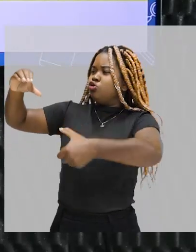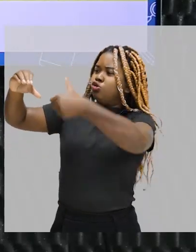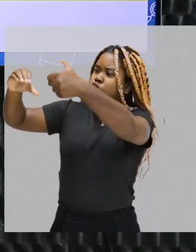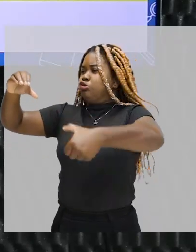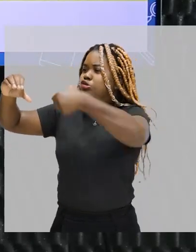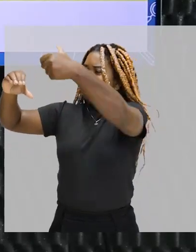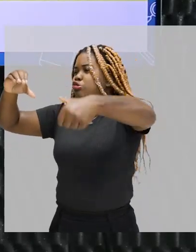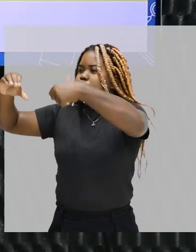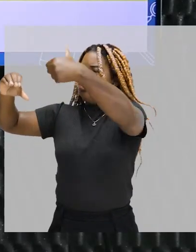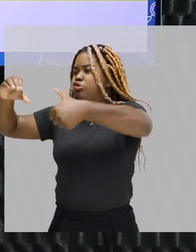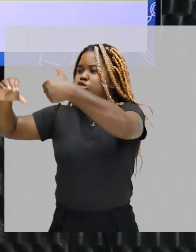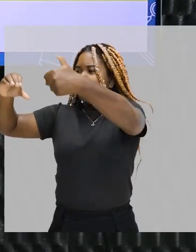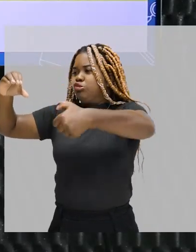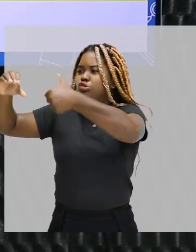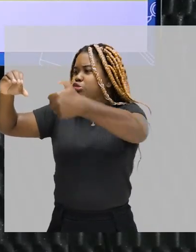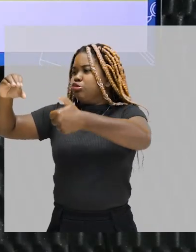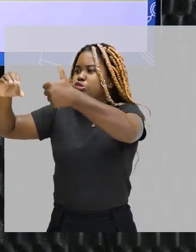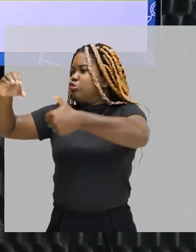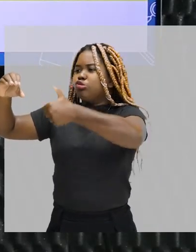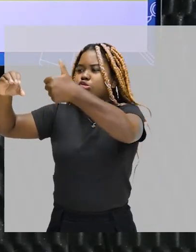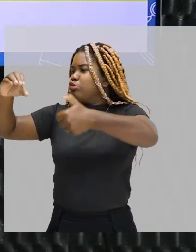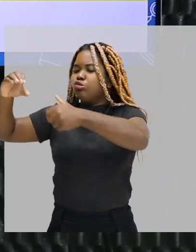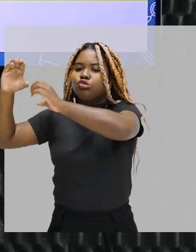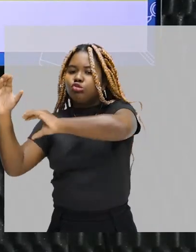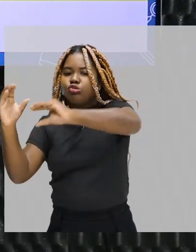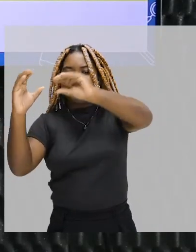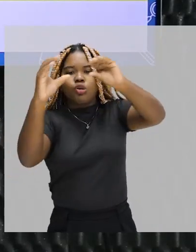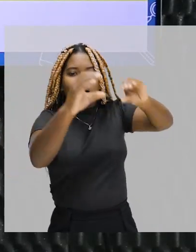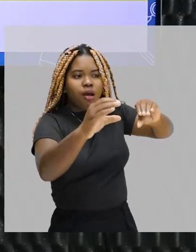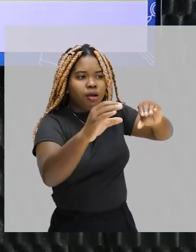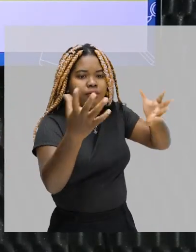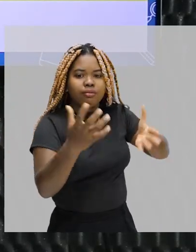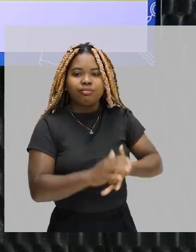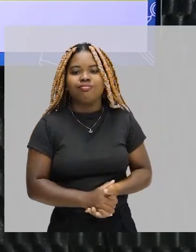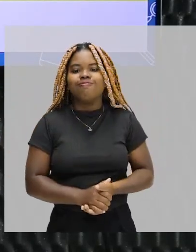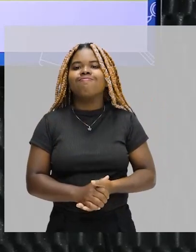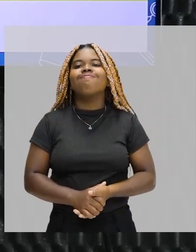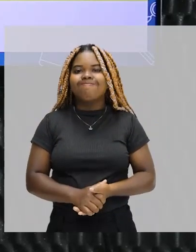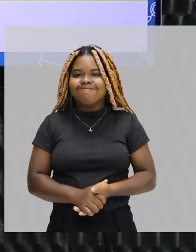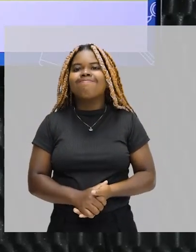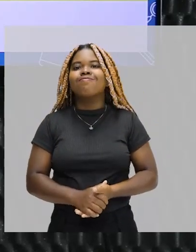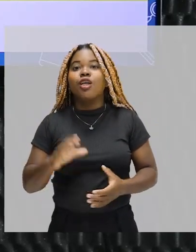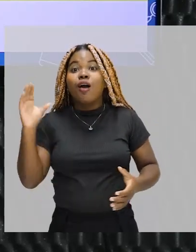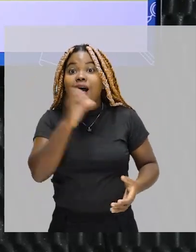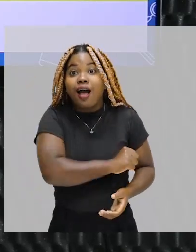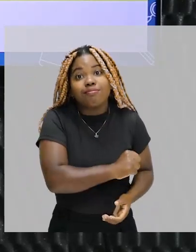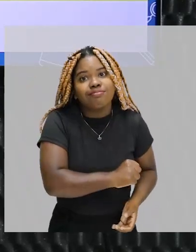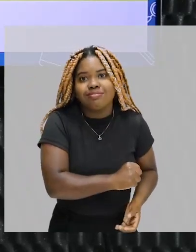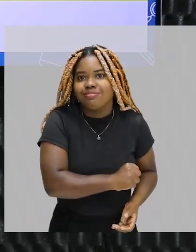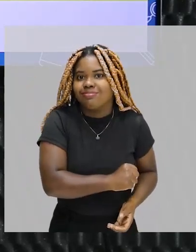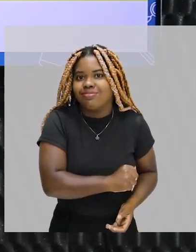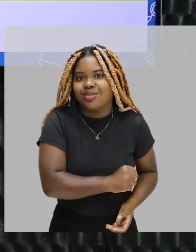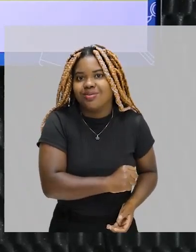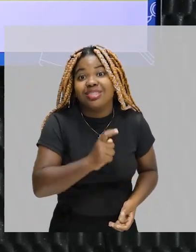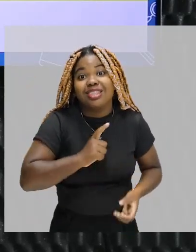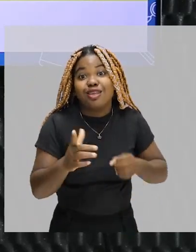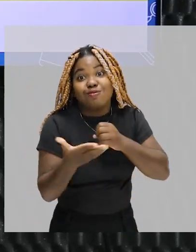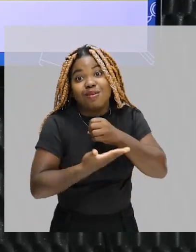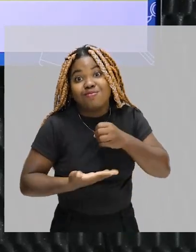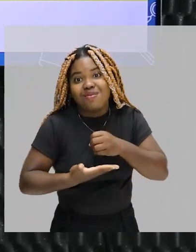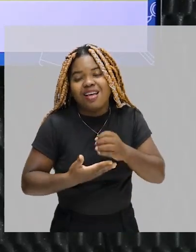spray e colocou rapidamente a situação da tinta sobre a parede. Então ele é feito rápido, porque ele já tem uma base.